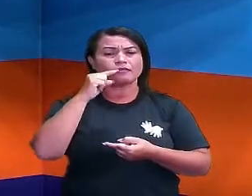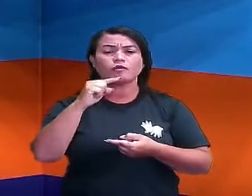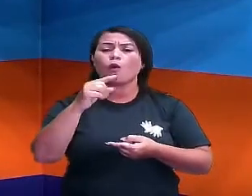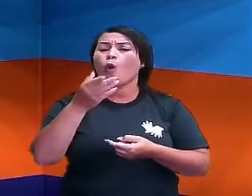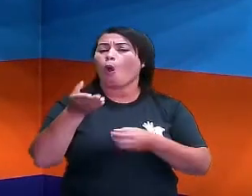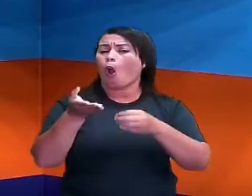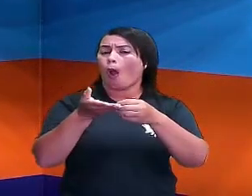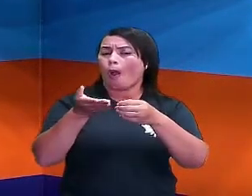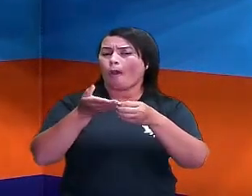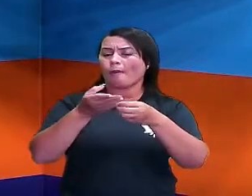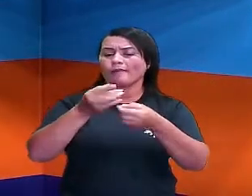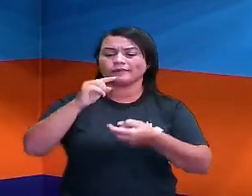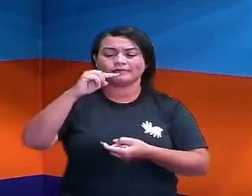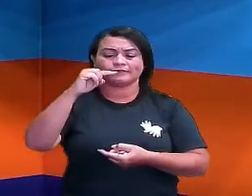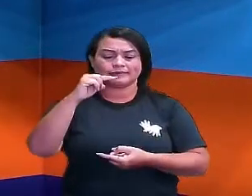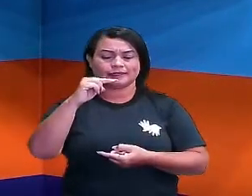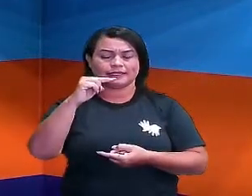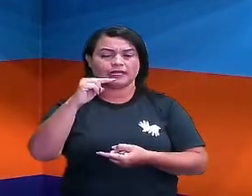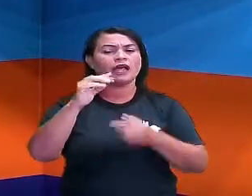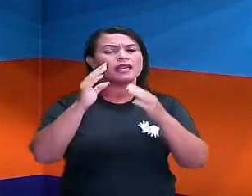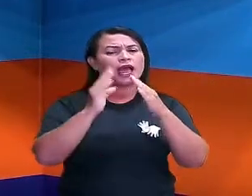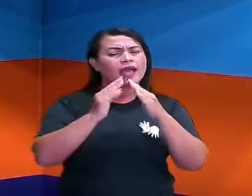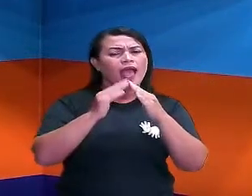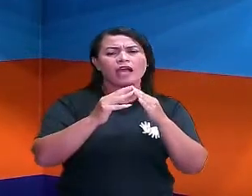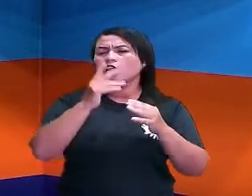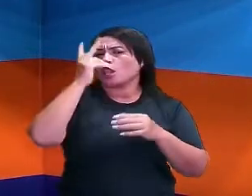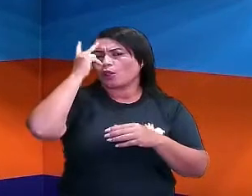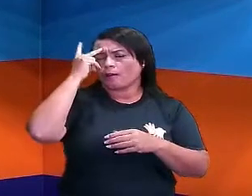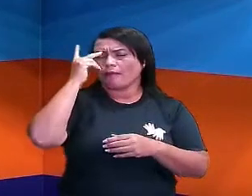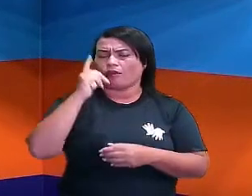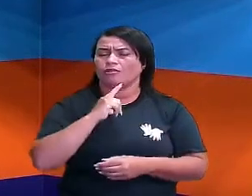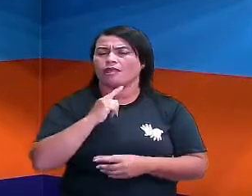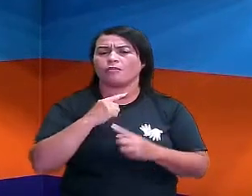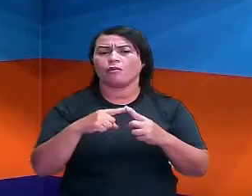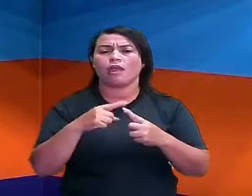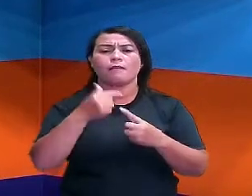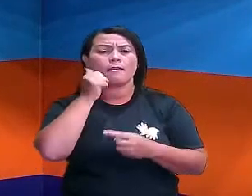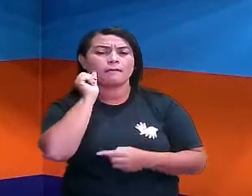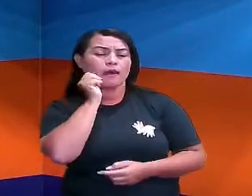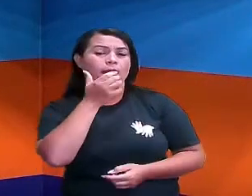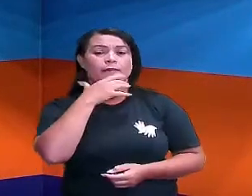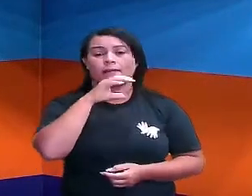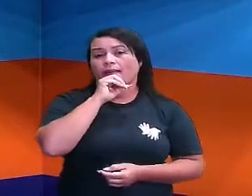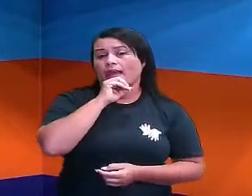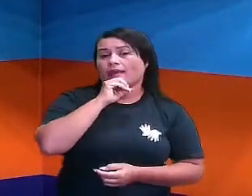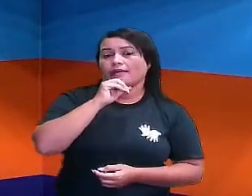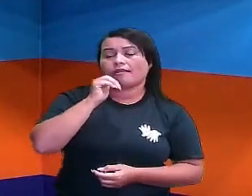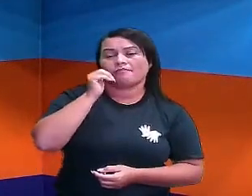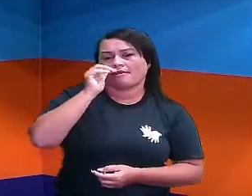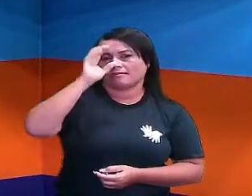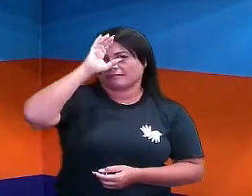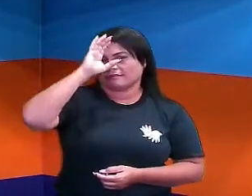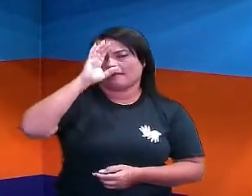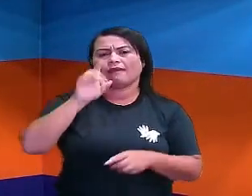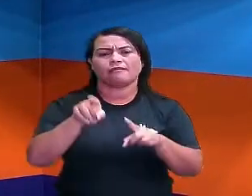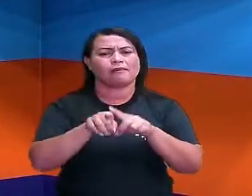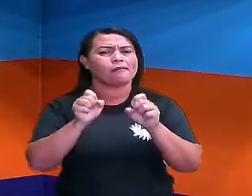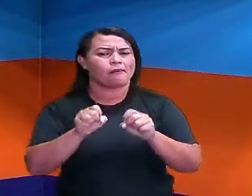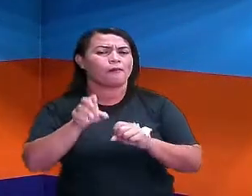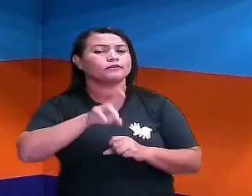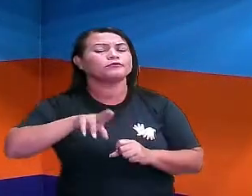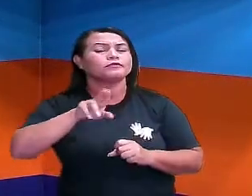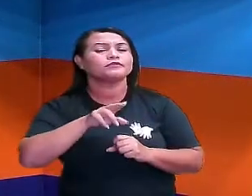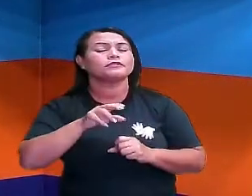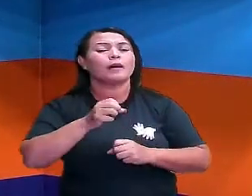comum a gente ter o copo de medida em casa, porque a mamãe, o papai ou a titia, pode usar para fazer